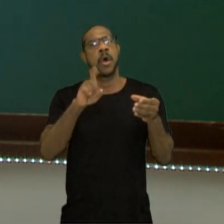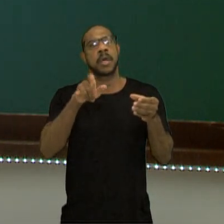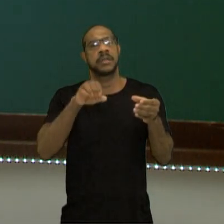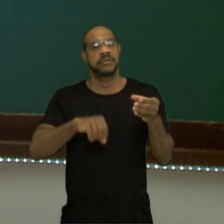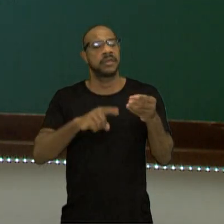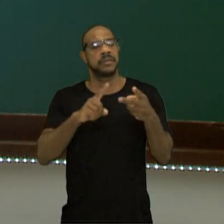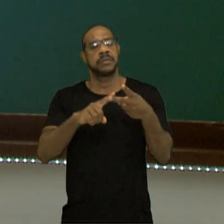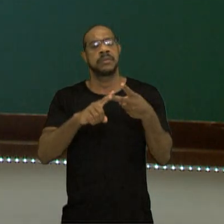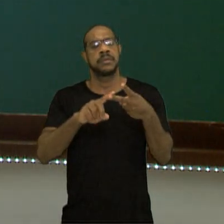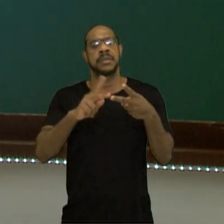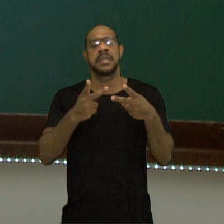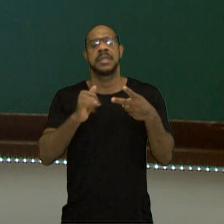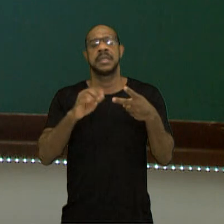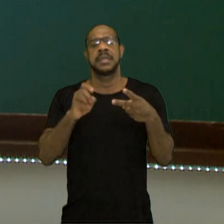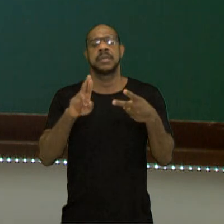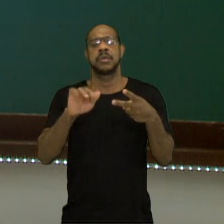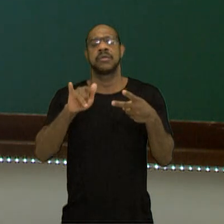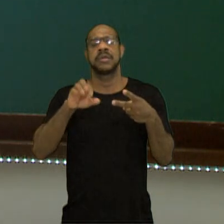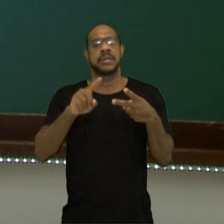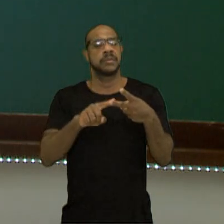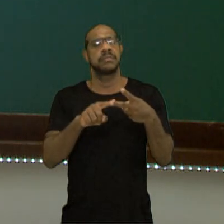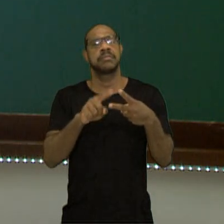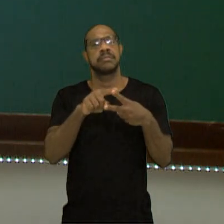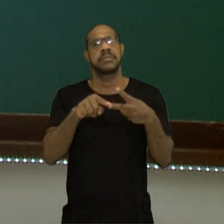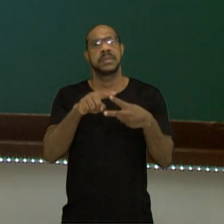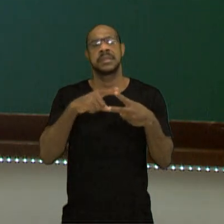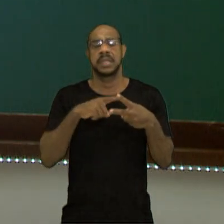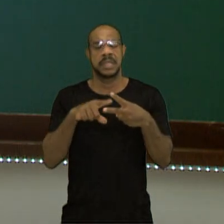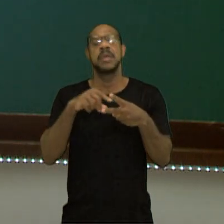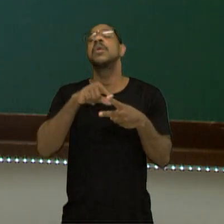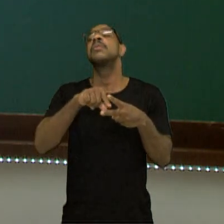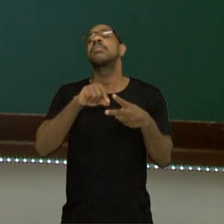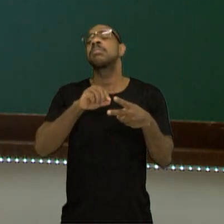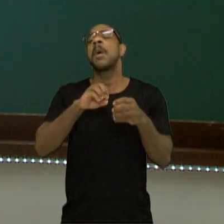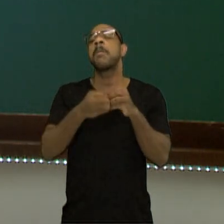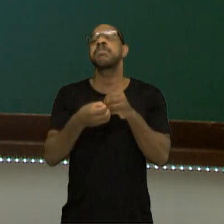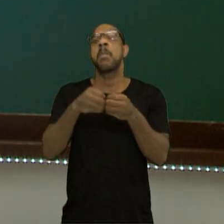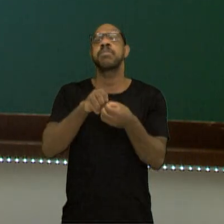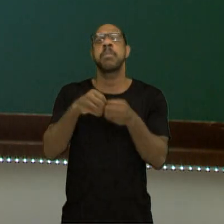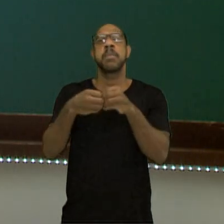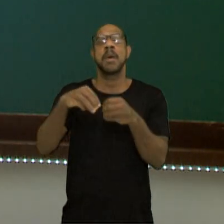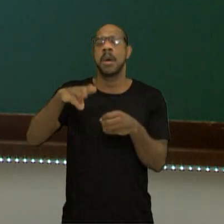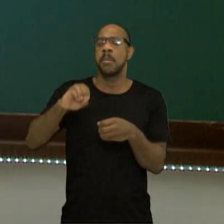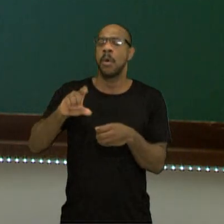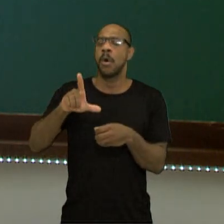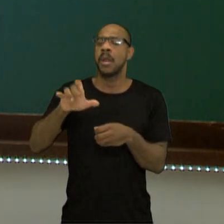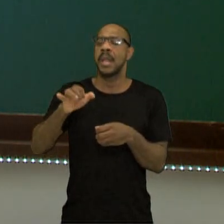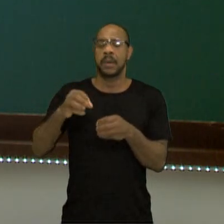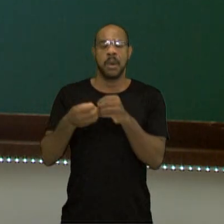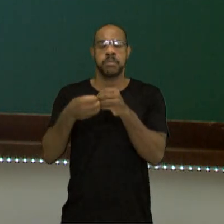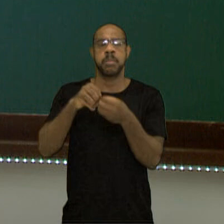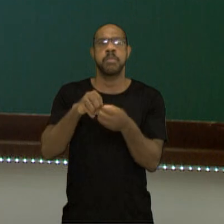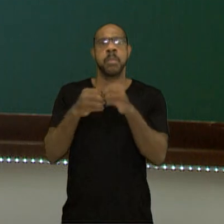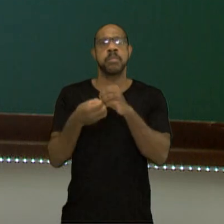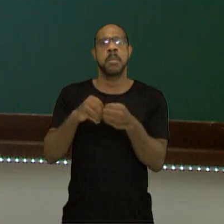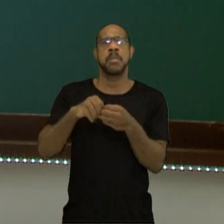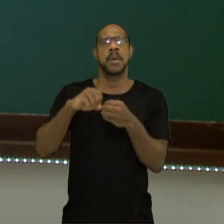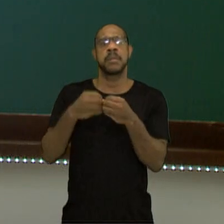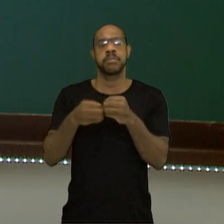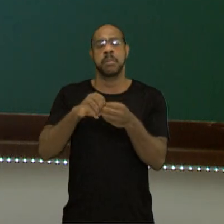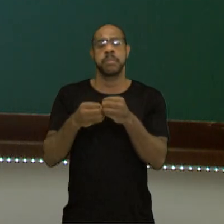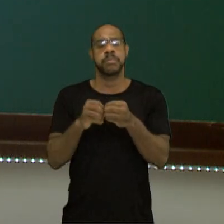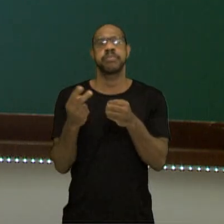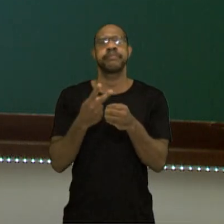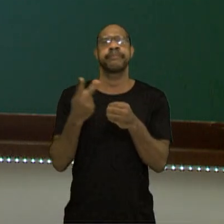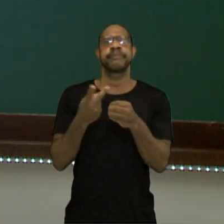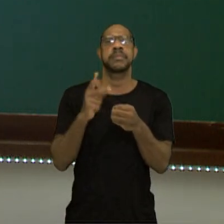oxigênio. Então a água é formada por moléculas de hidrogênio, do elemento hidrogênio e do